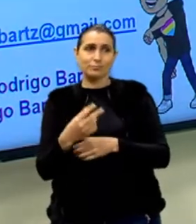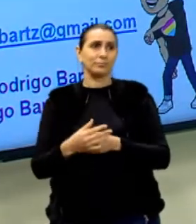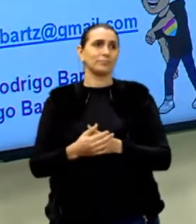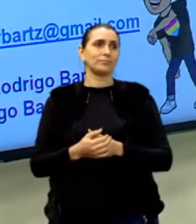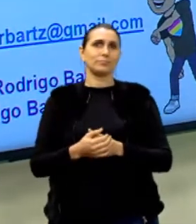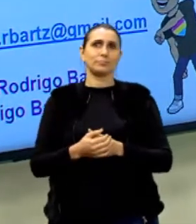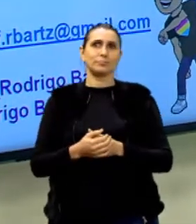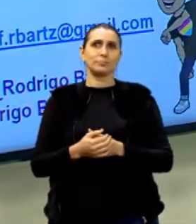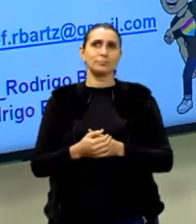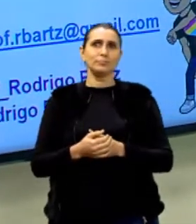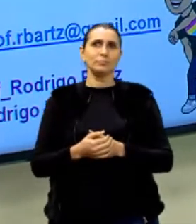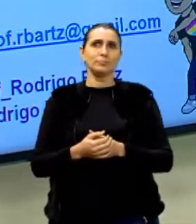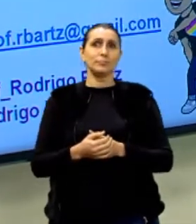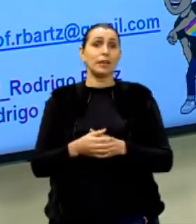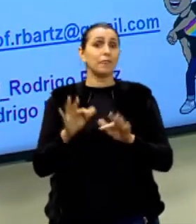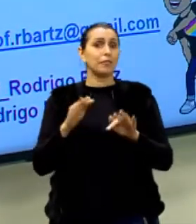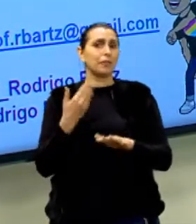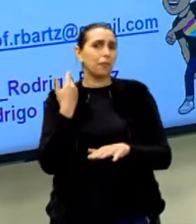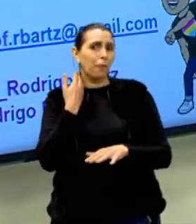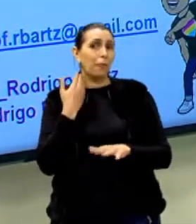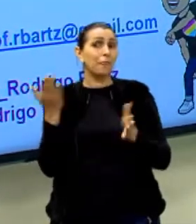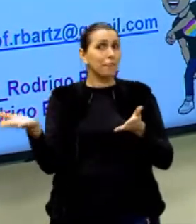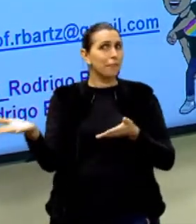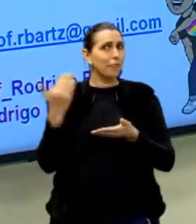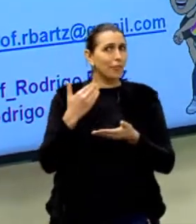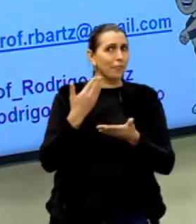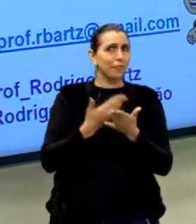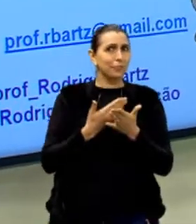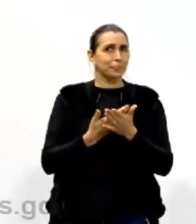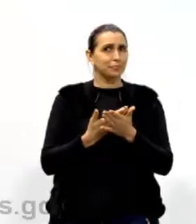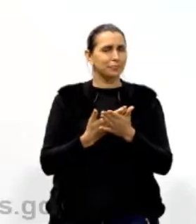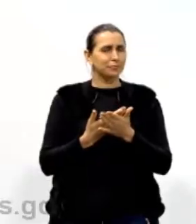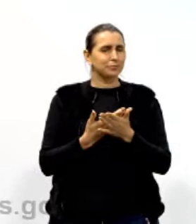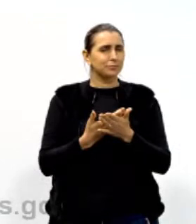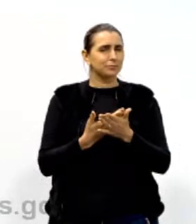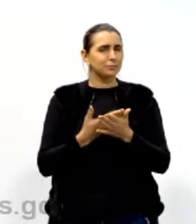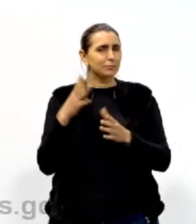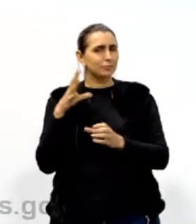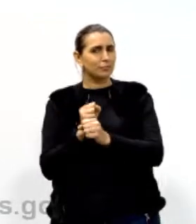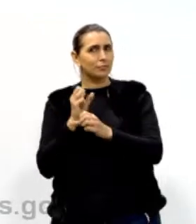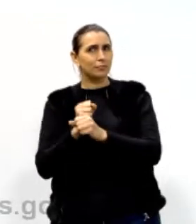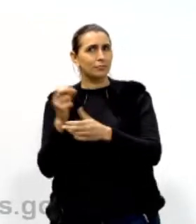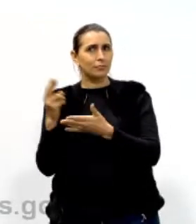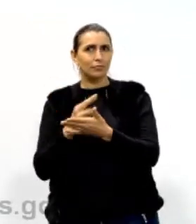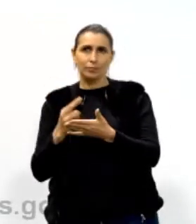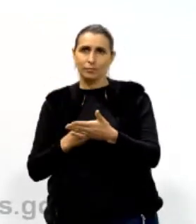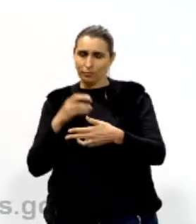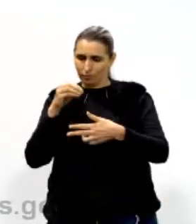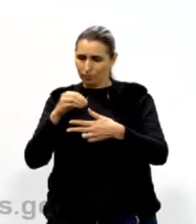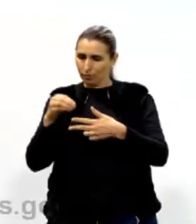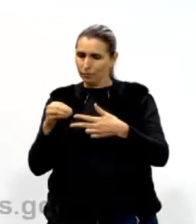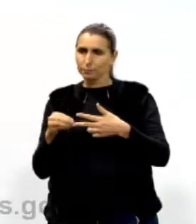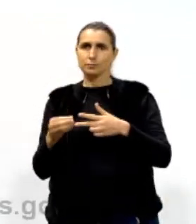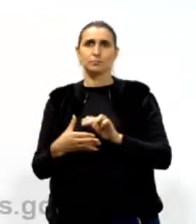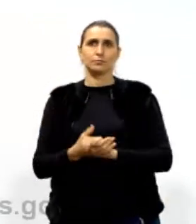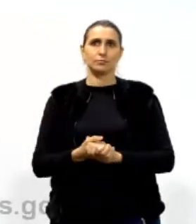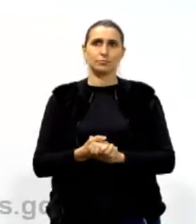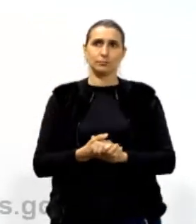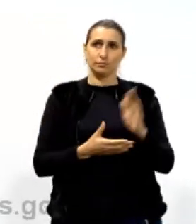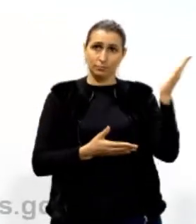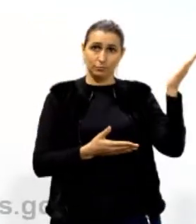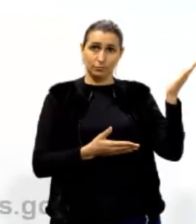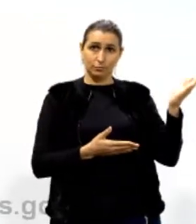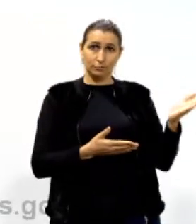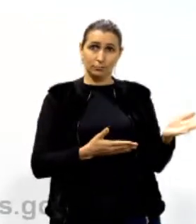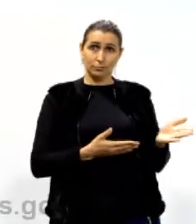Então, chega de papo, vem comigo para tirar aquela nota na redação do Enem. Então, está aqui, qual é o